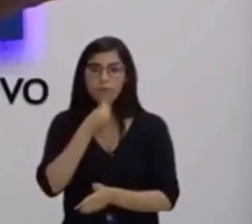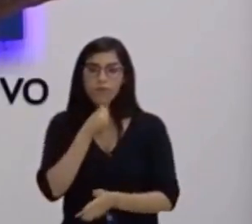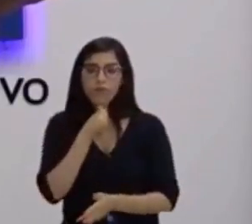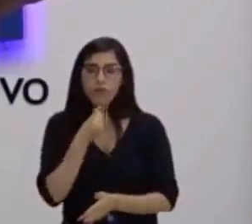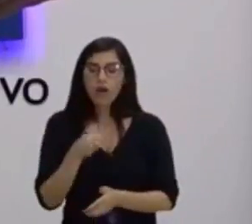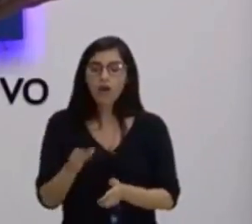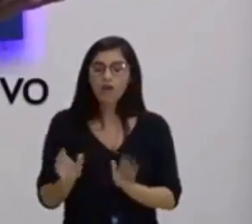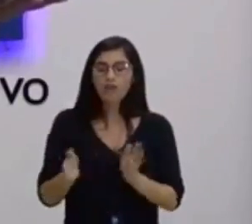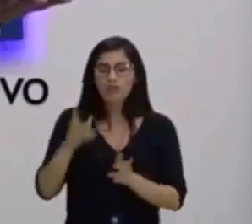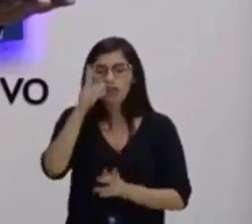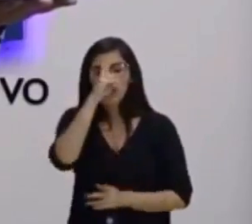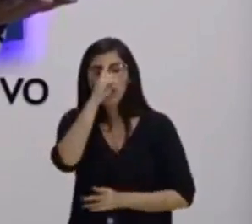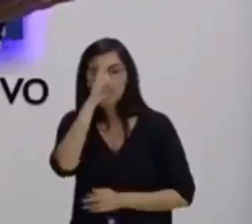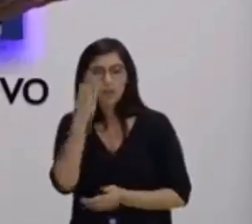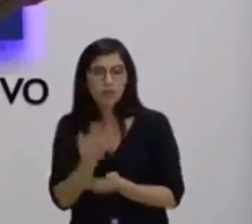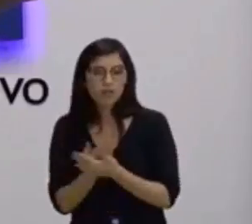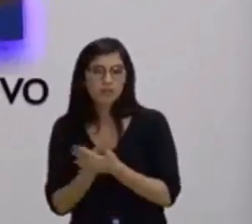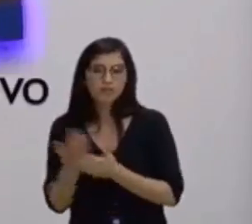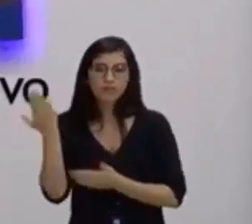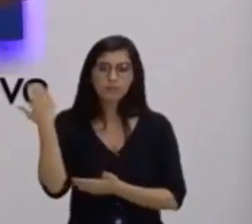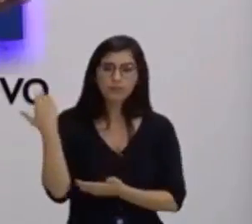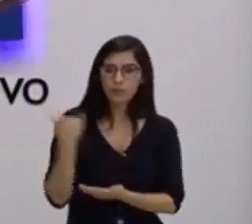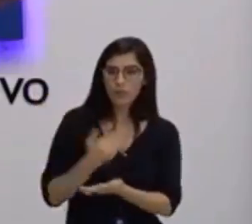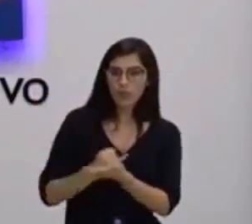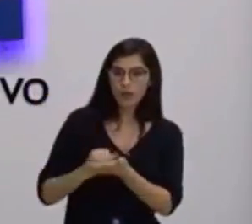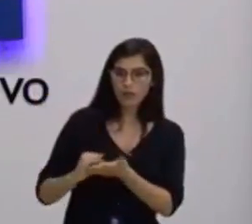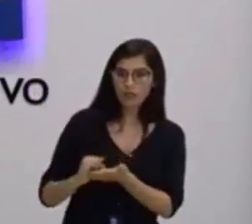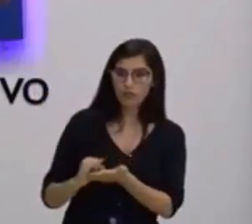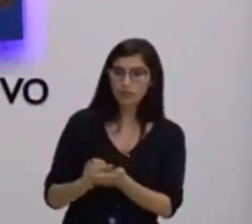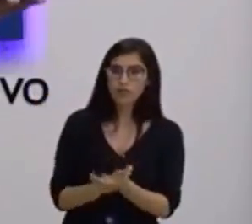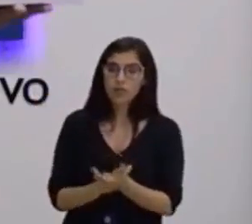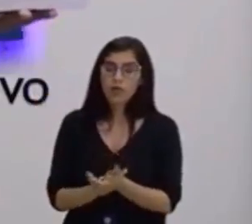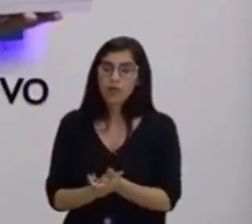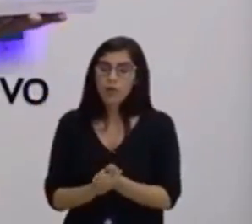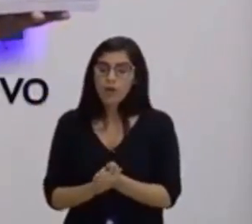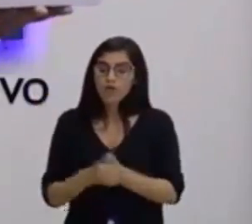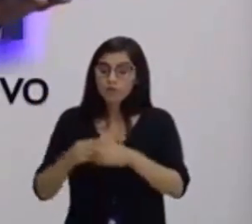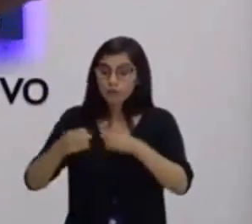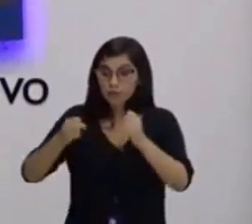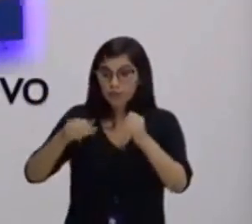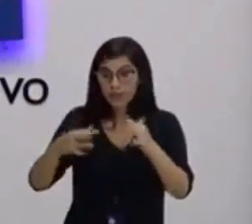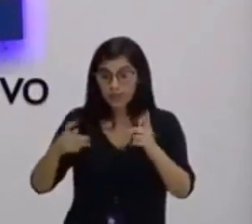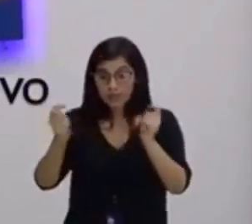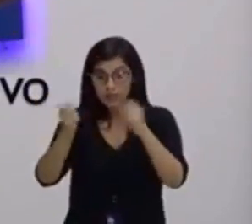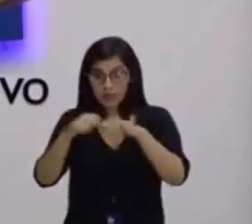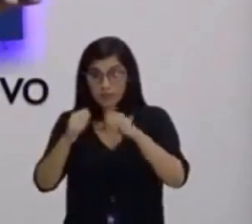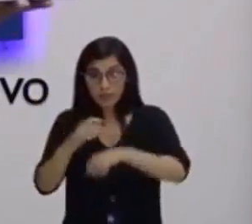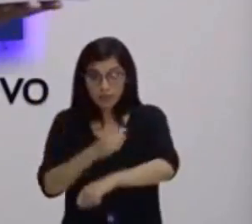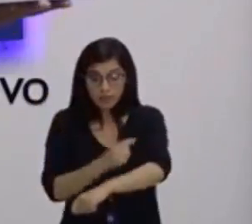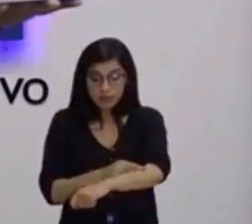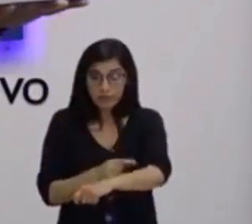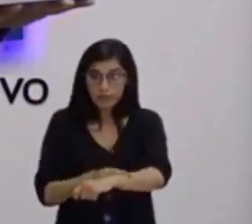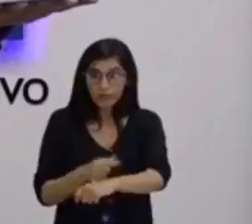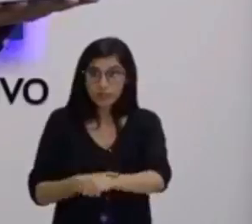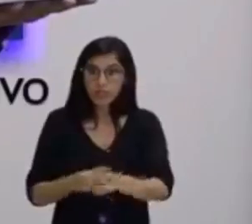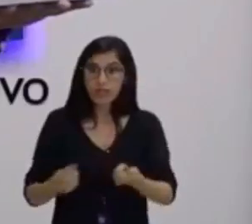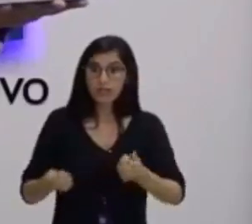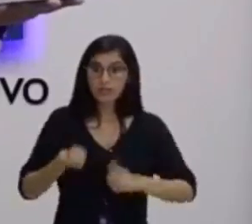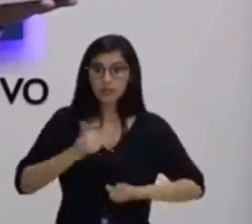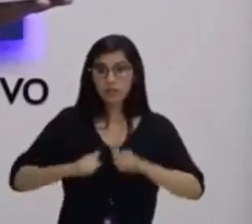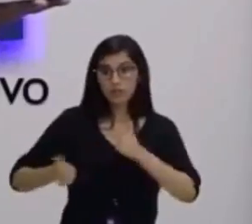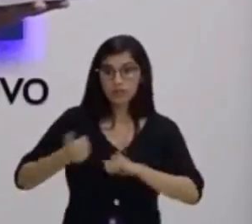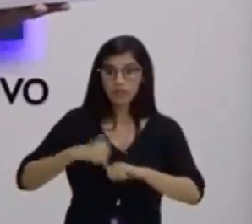anterior, e até mesmo na introdução desta aula, eu falei que as capacidades físicas, as qualidades físicas,